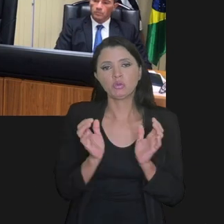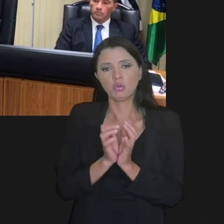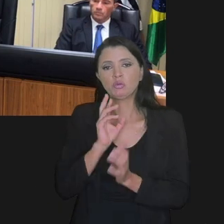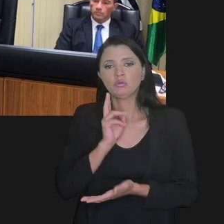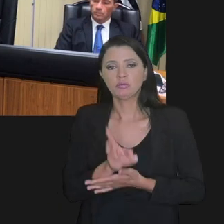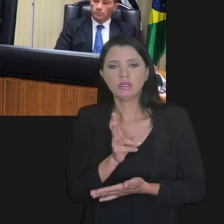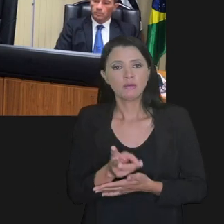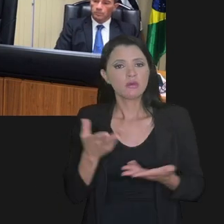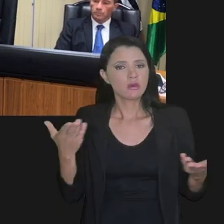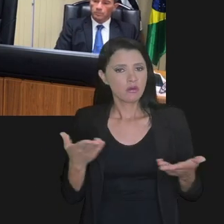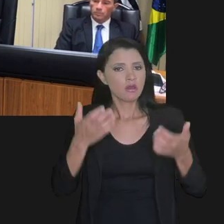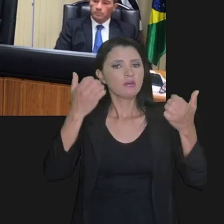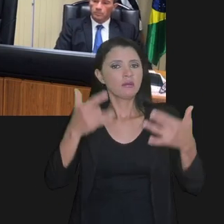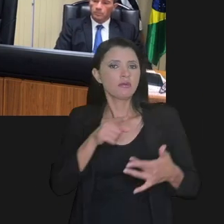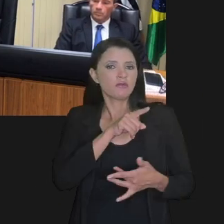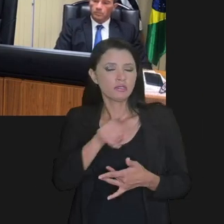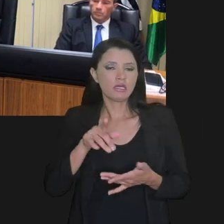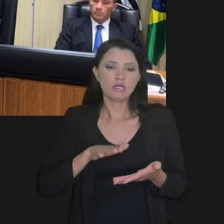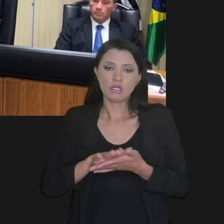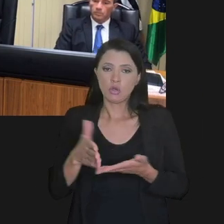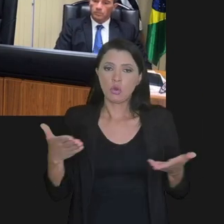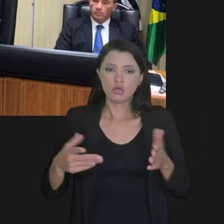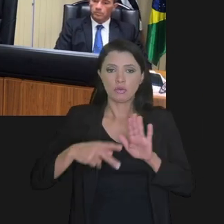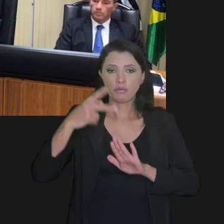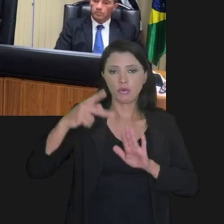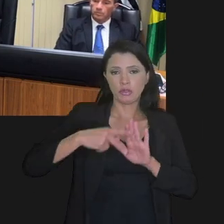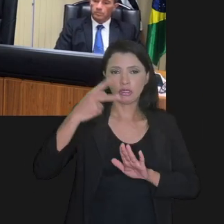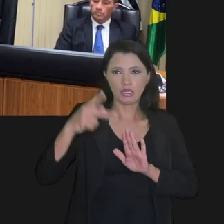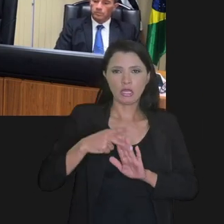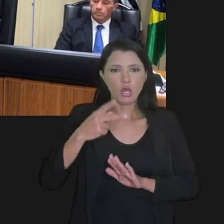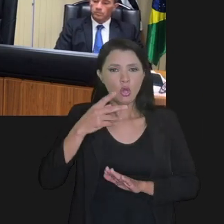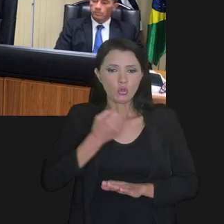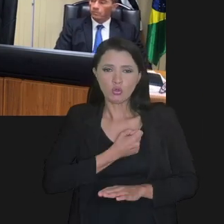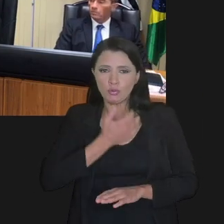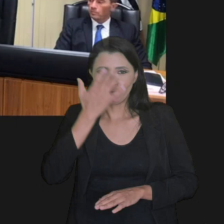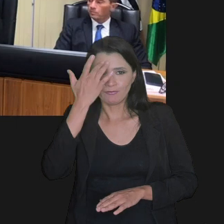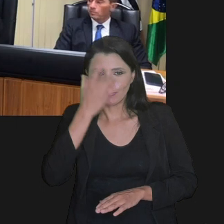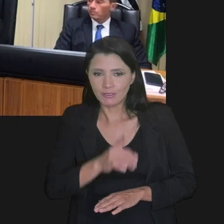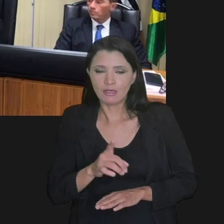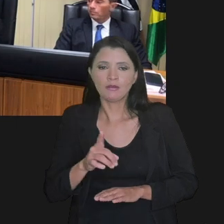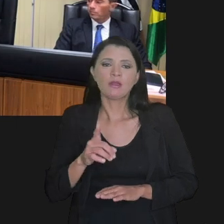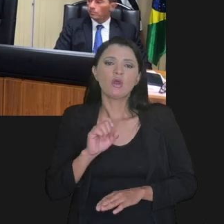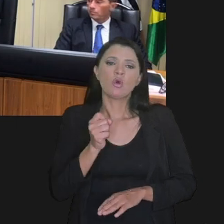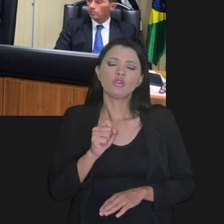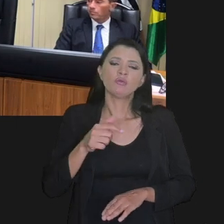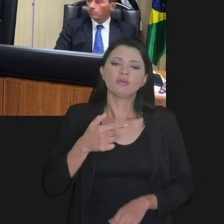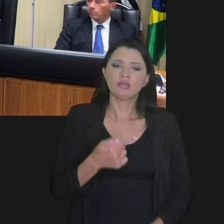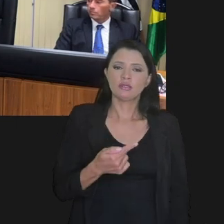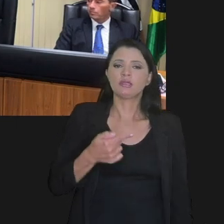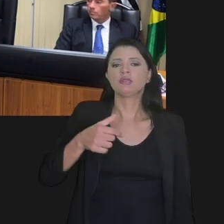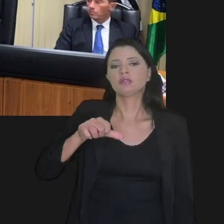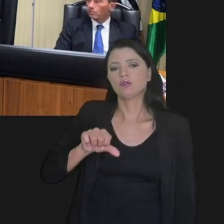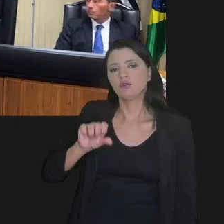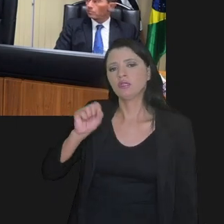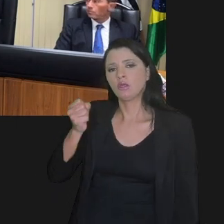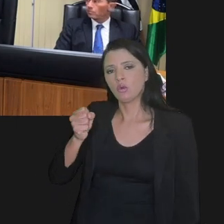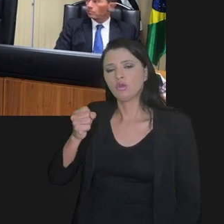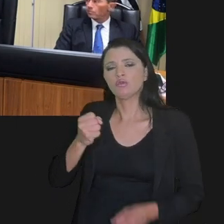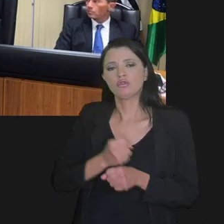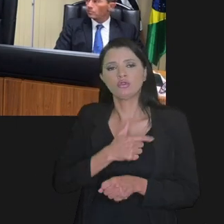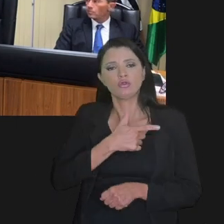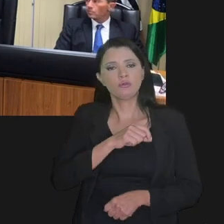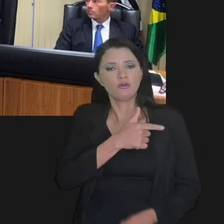grupo. E agora, eu preciso dizer para vocês que saiu hoje a portaria, até nem sei o número ainda, a portaria 8